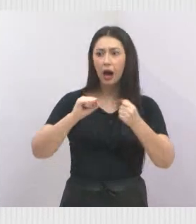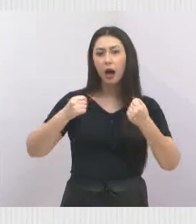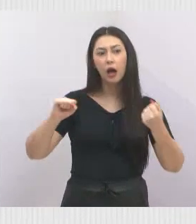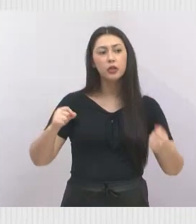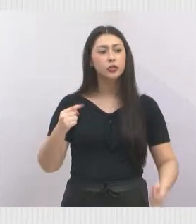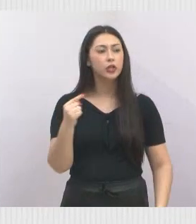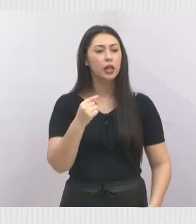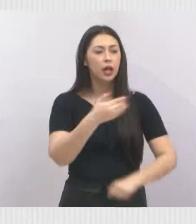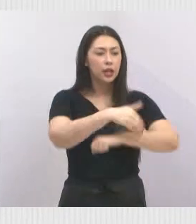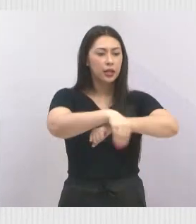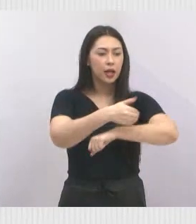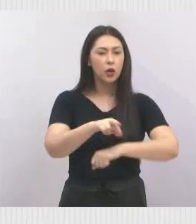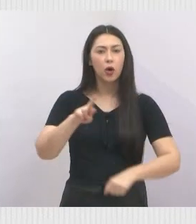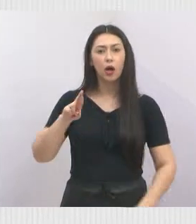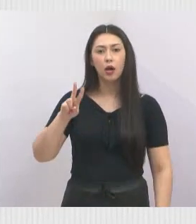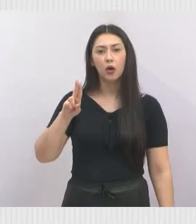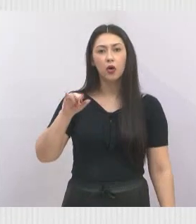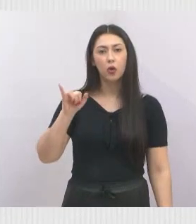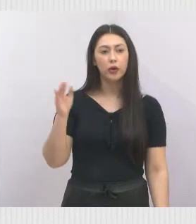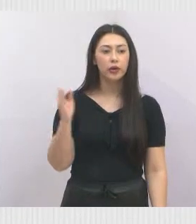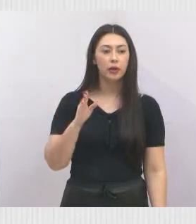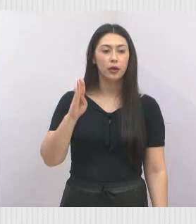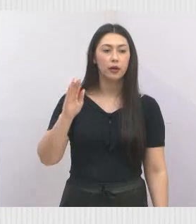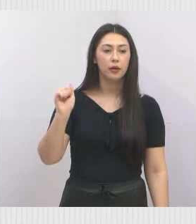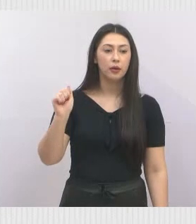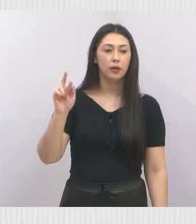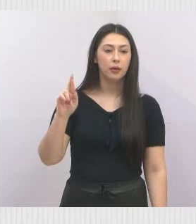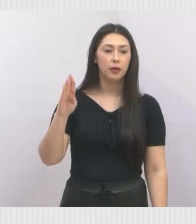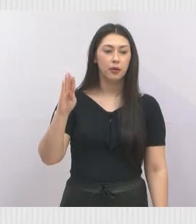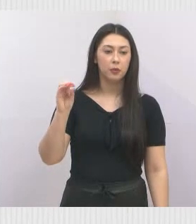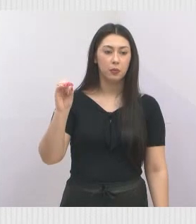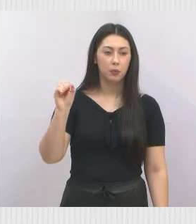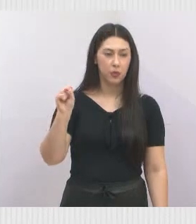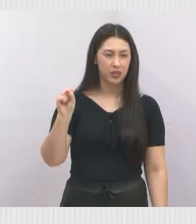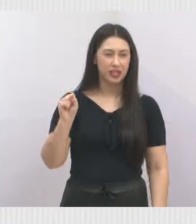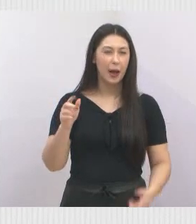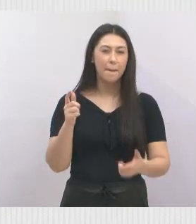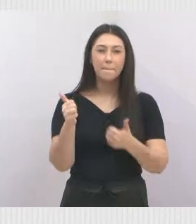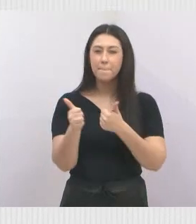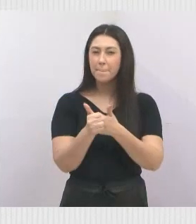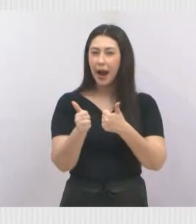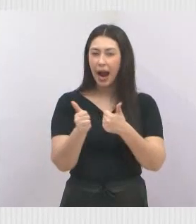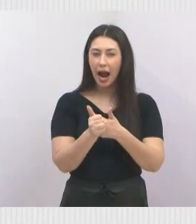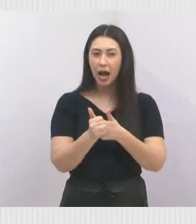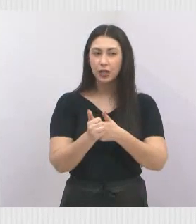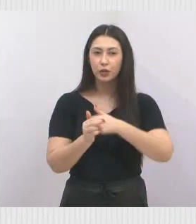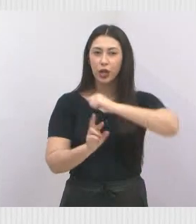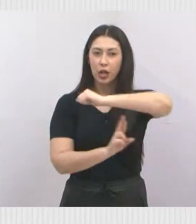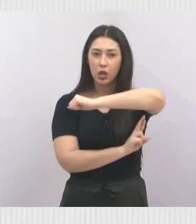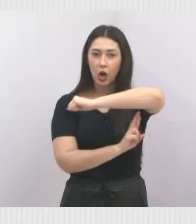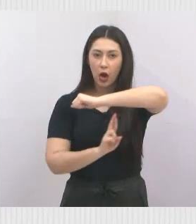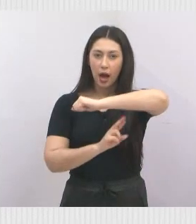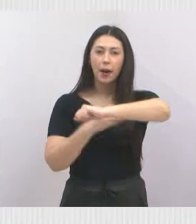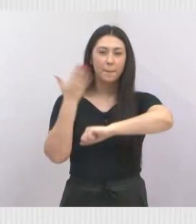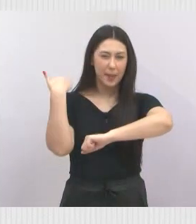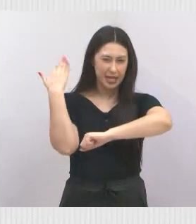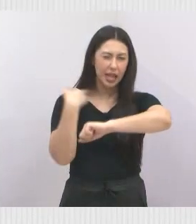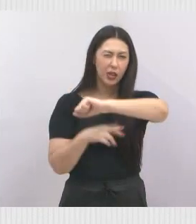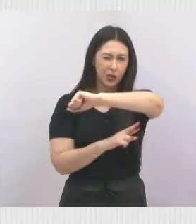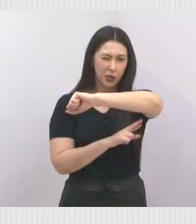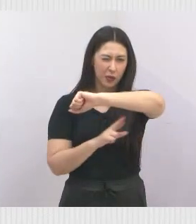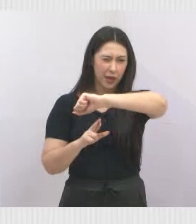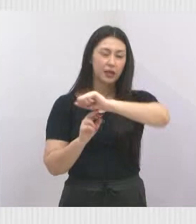na rodoviária antiga. Isso era antiga rodoviária. Então, eles